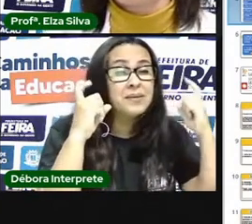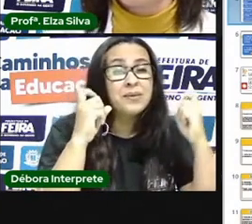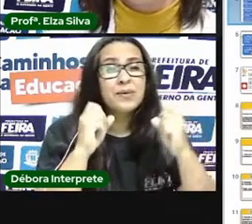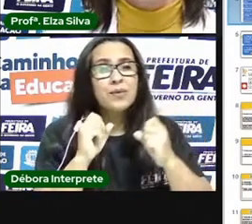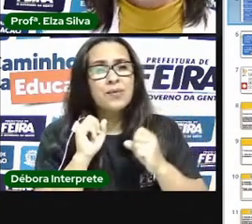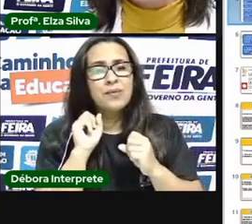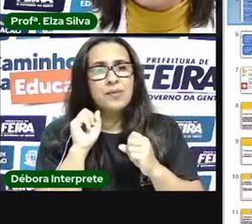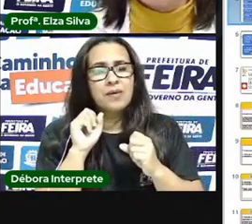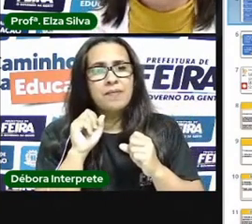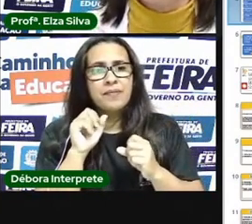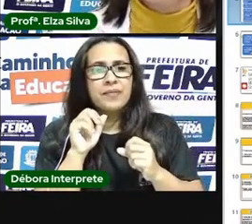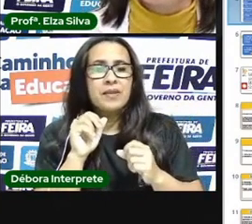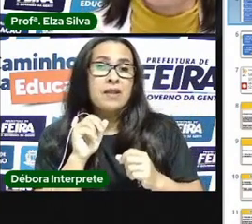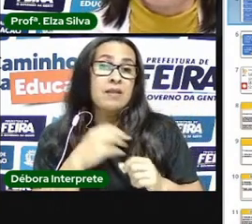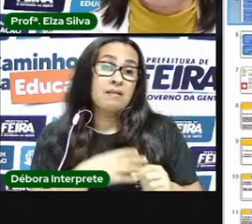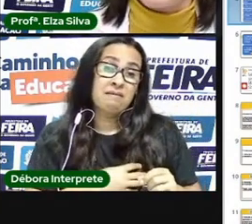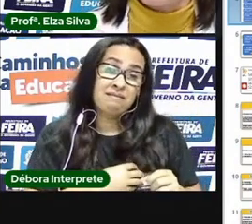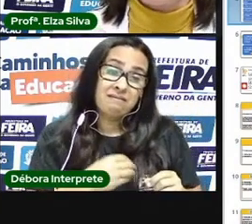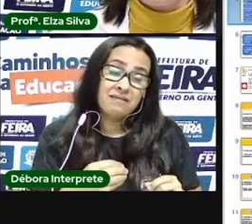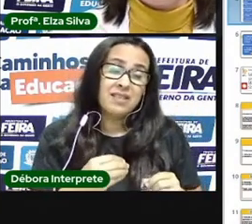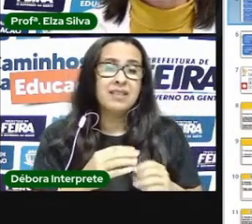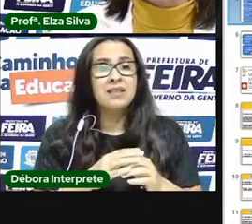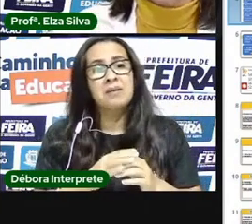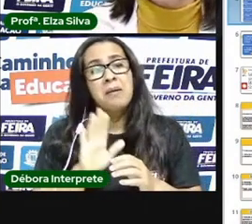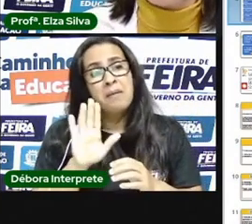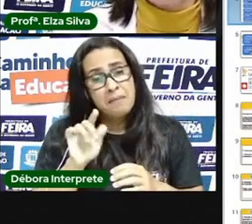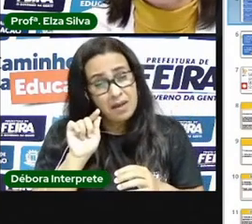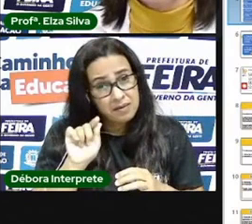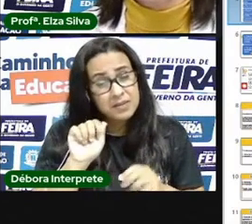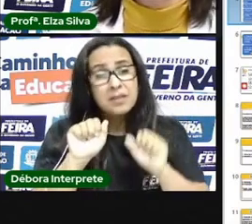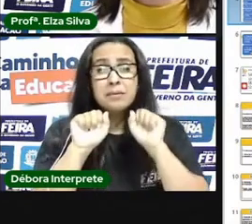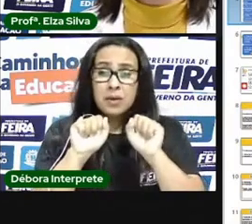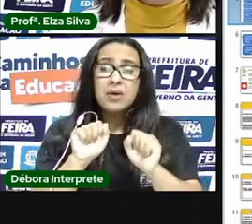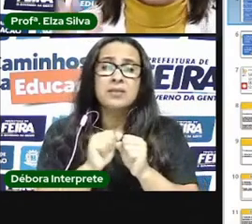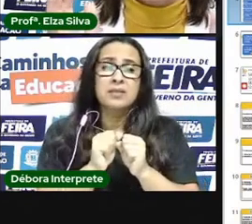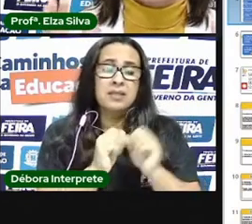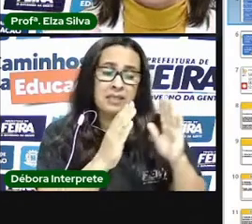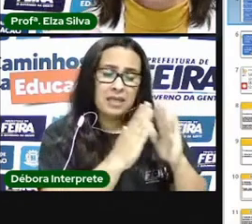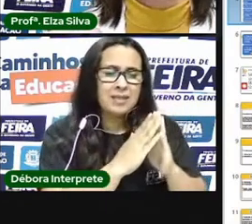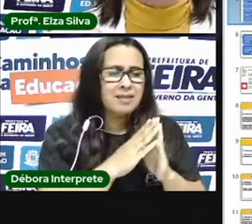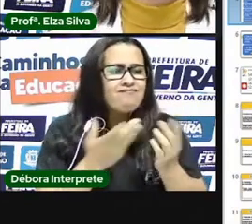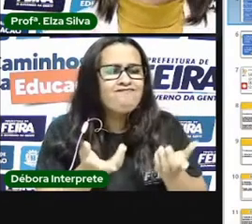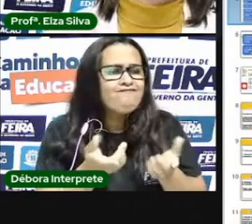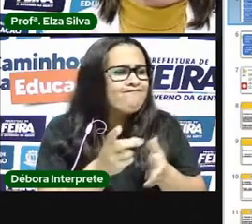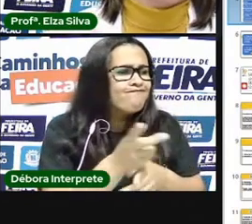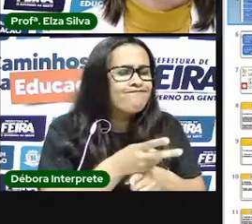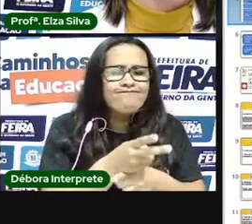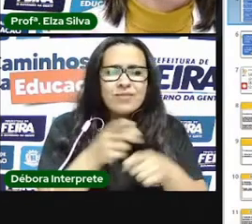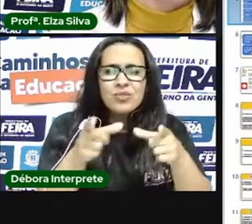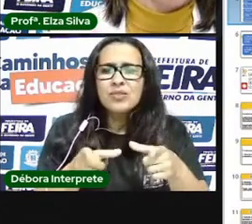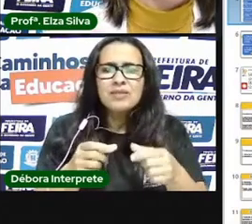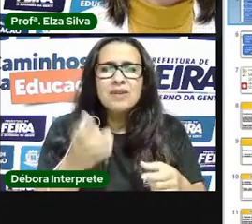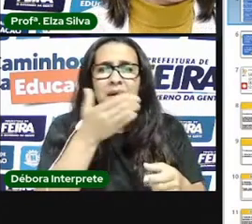outra coisa, mas tenta, dentro do seu universo, conseguir um lugar um pouquinho mais tranquilo para que você possa se concentrar.